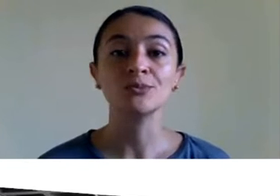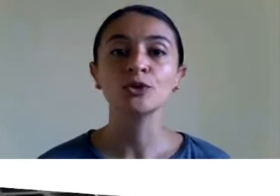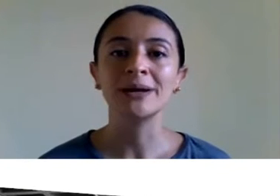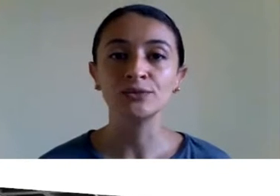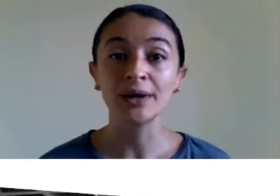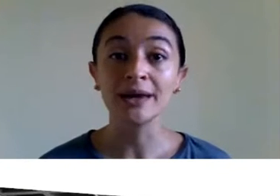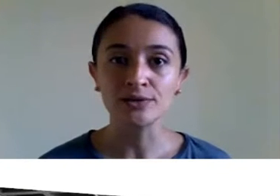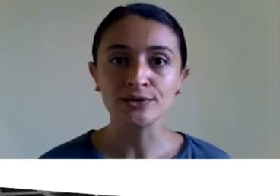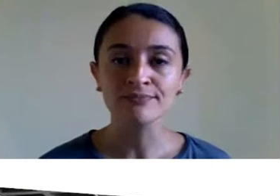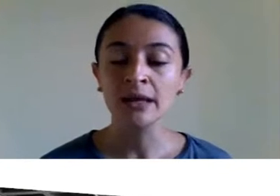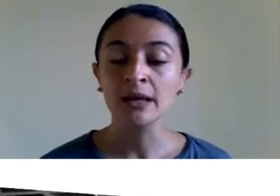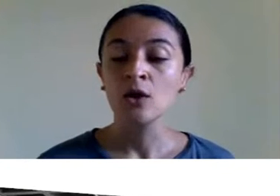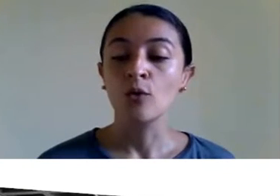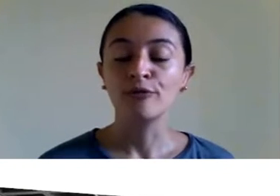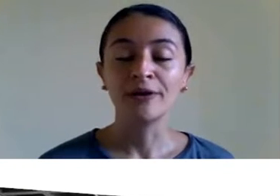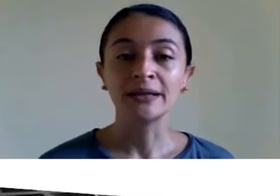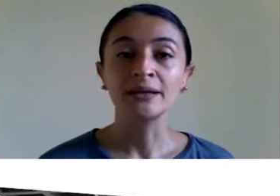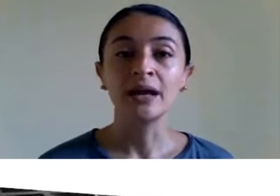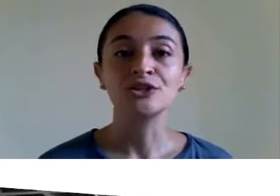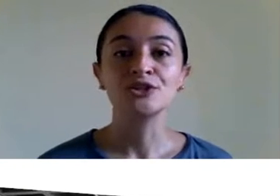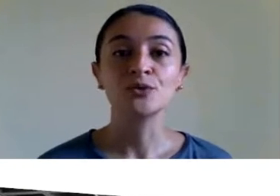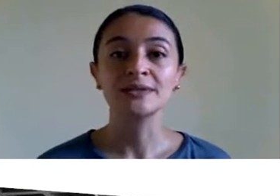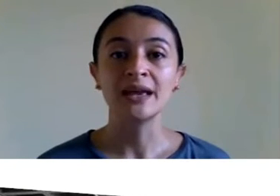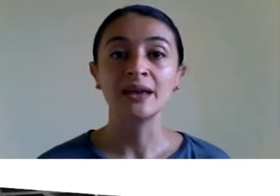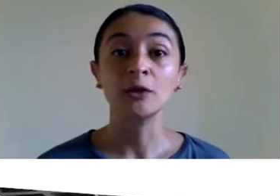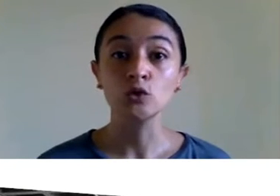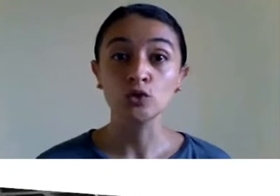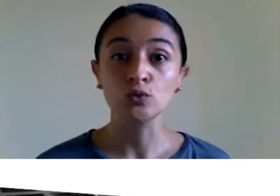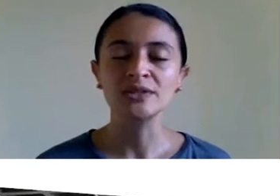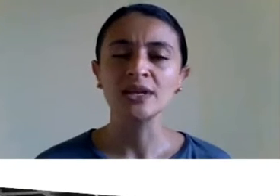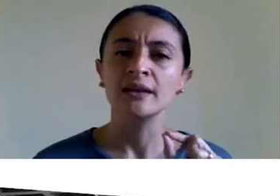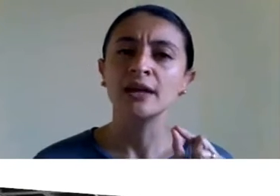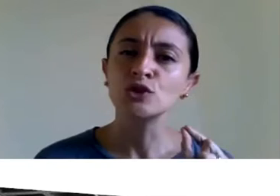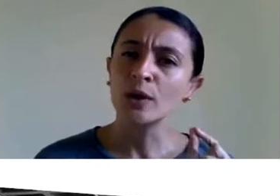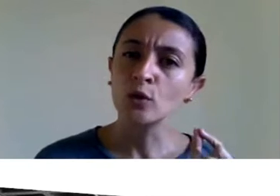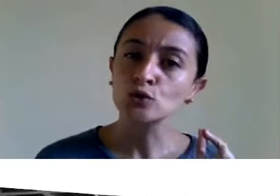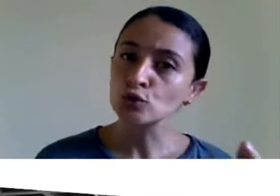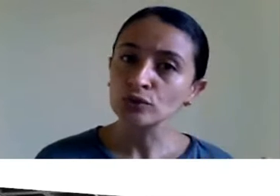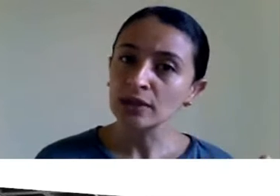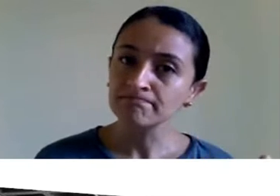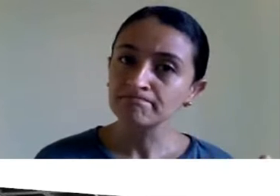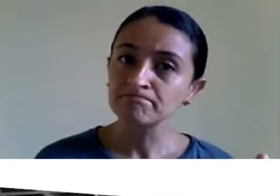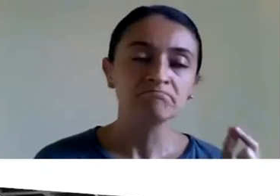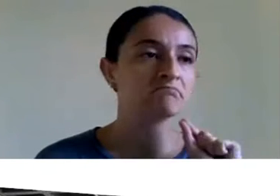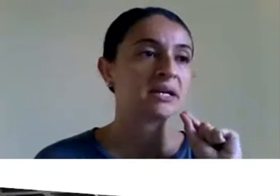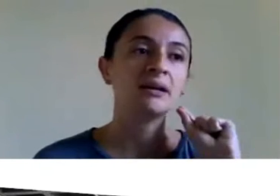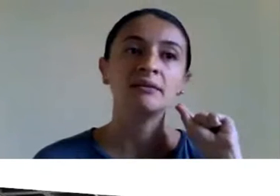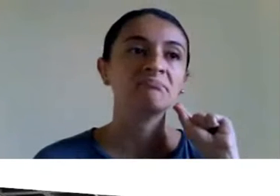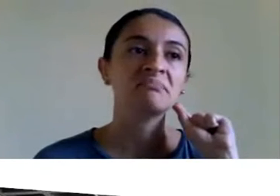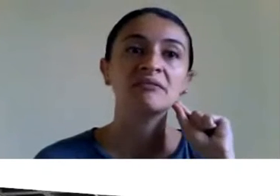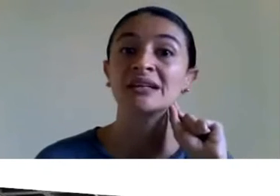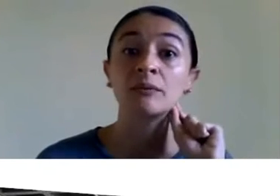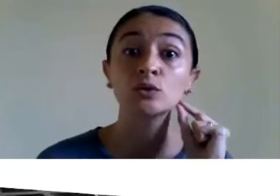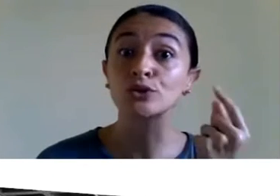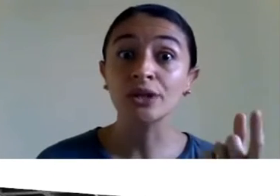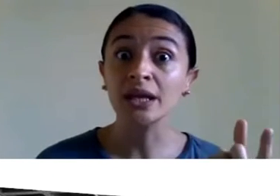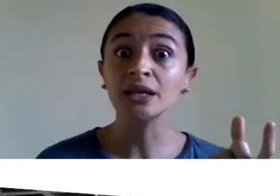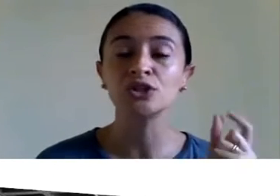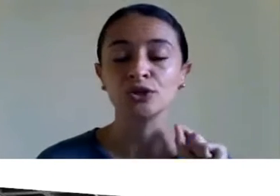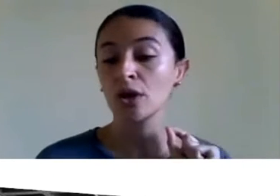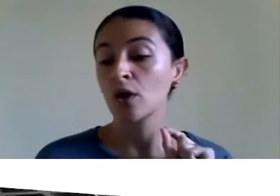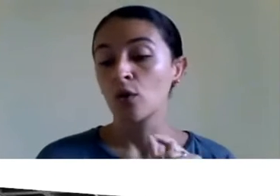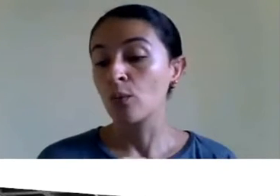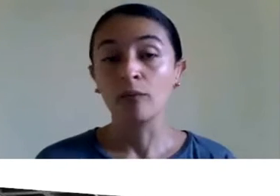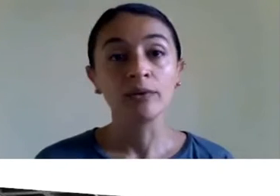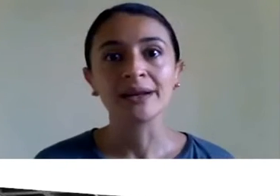SUS, na verdade, é muito mais do que isso. Como eu falei, a gente consegue, pelo SUS, desde uma consulta, para avaliar uma dor de